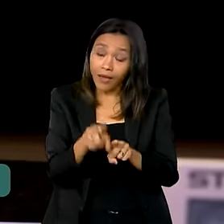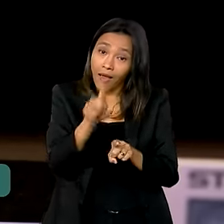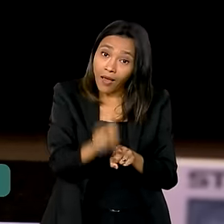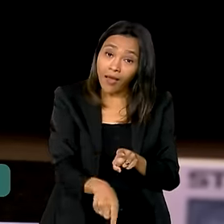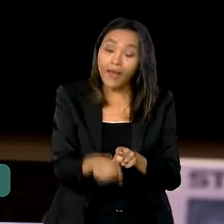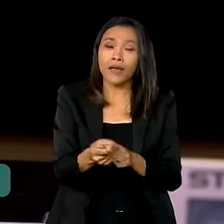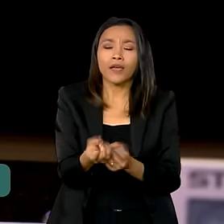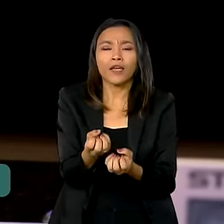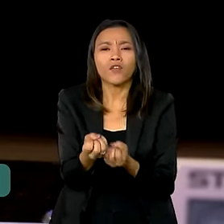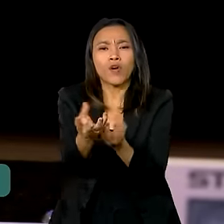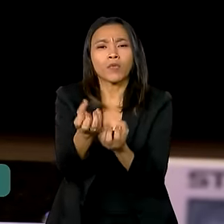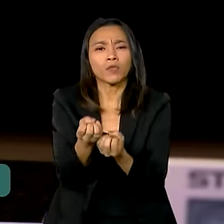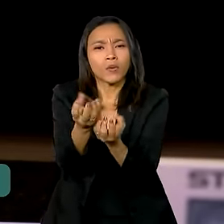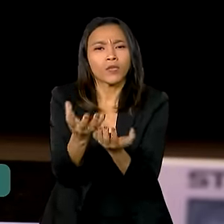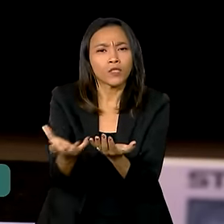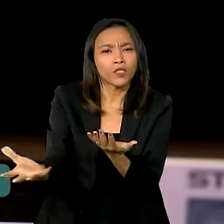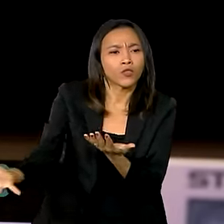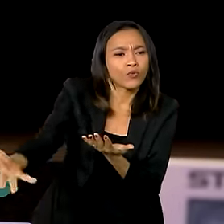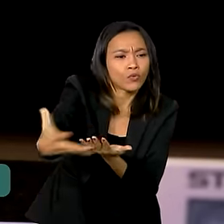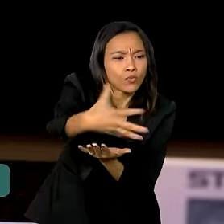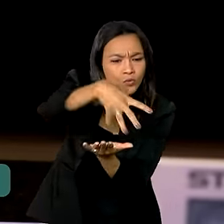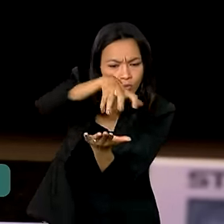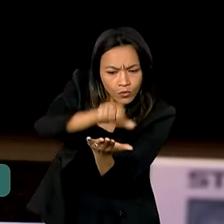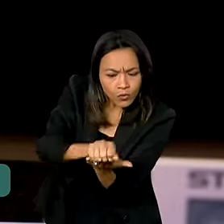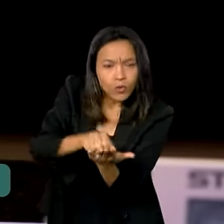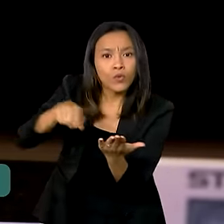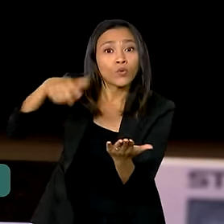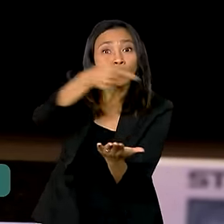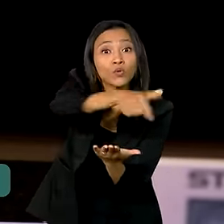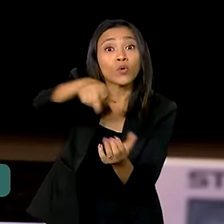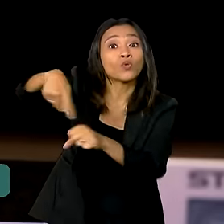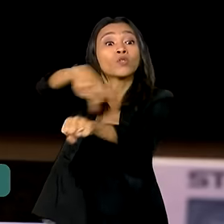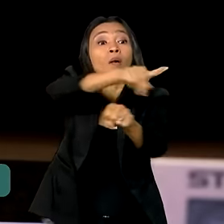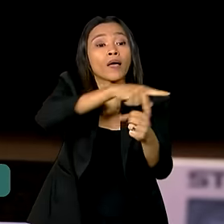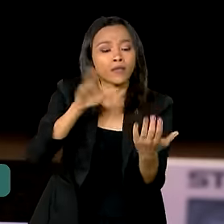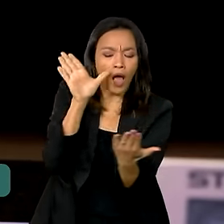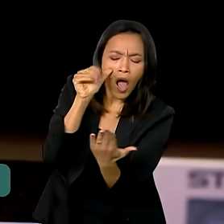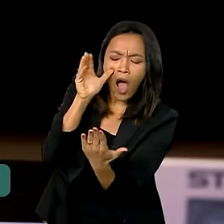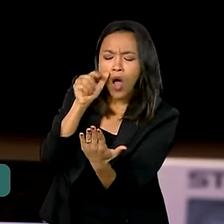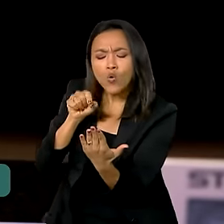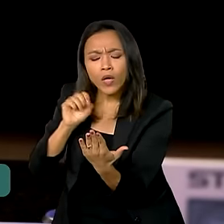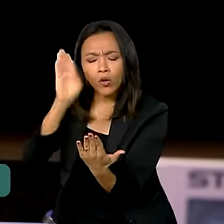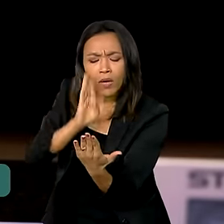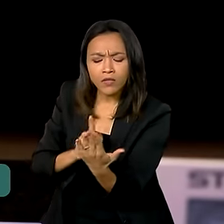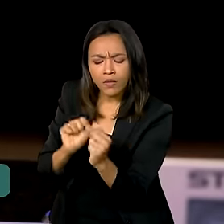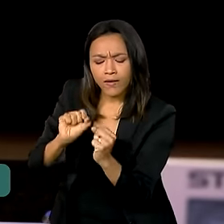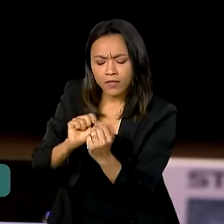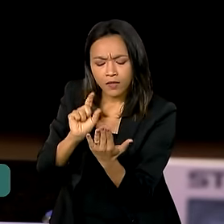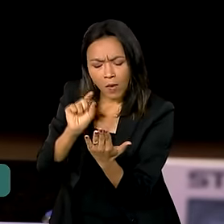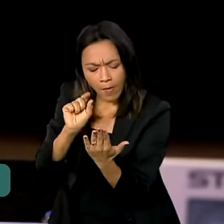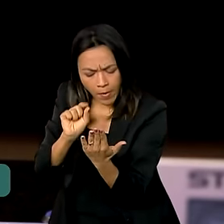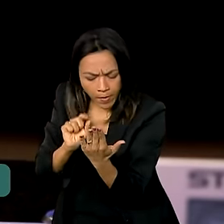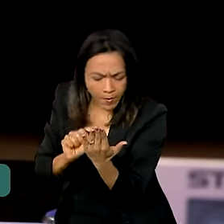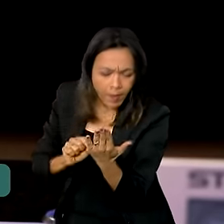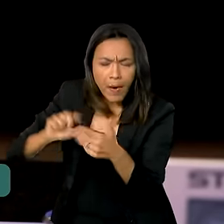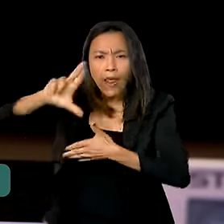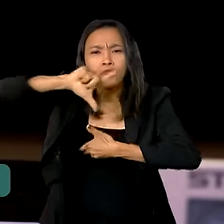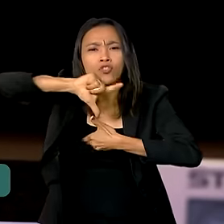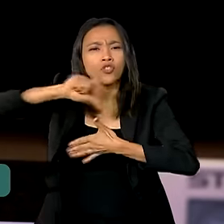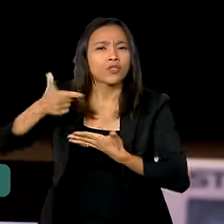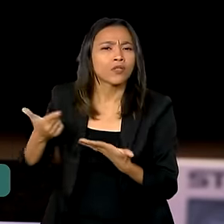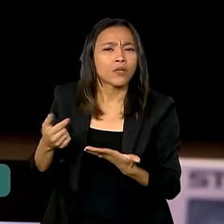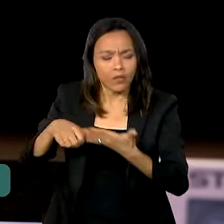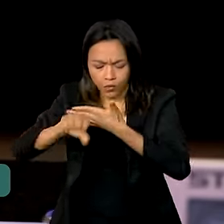banco de dados em que os outros países poderão saber o que o Brasil faz, o que outros países da América Latina, América do Sul faz,